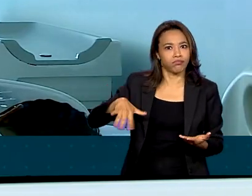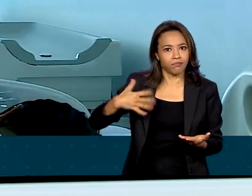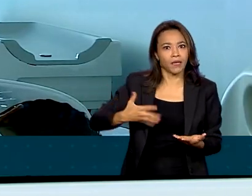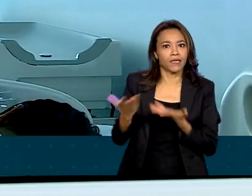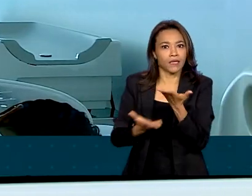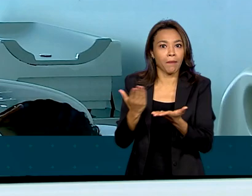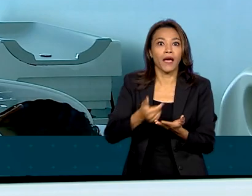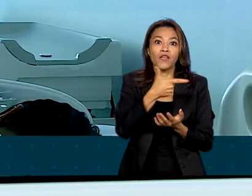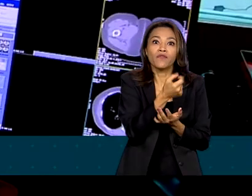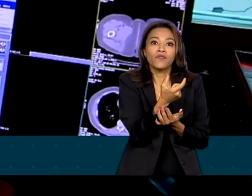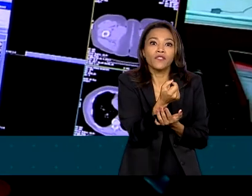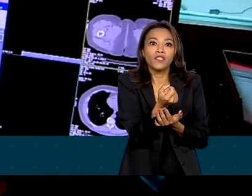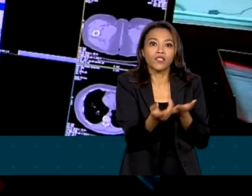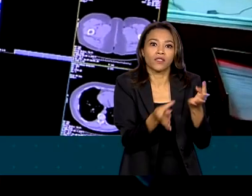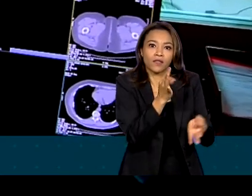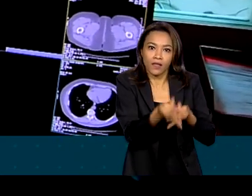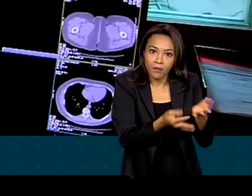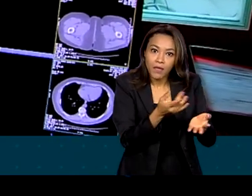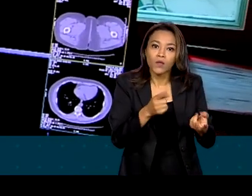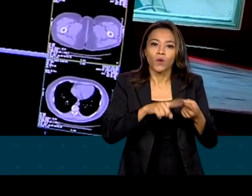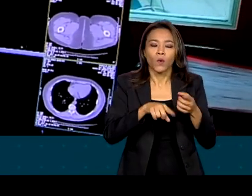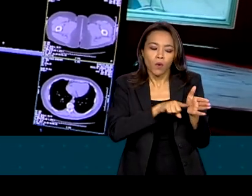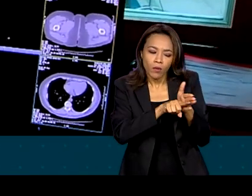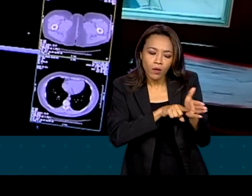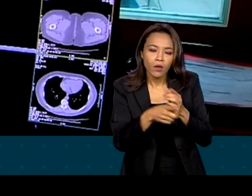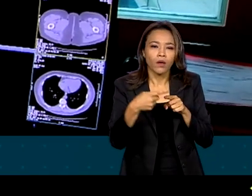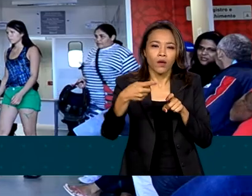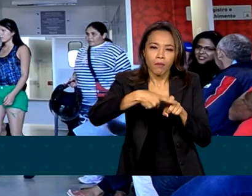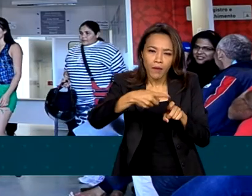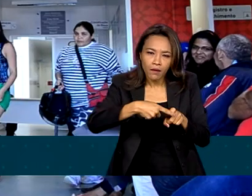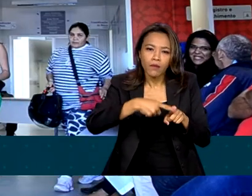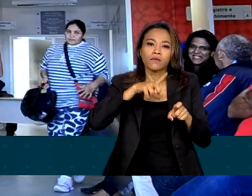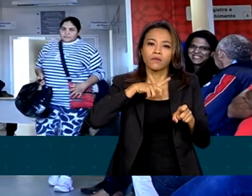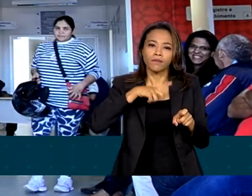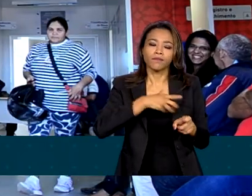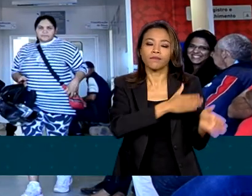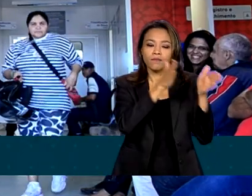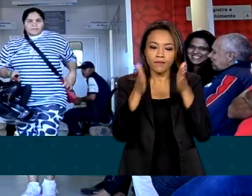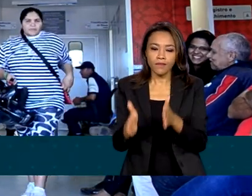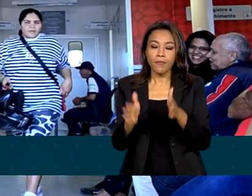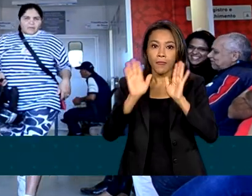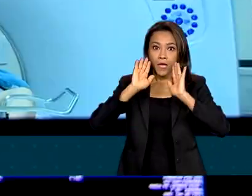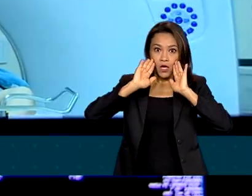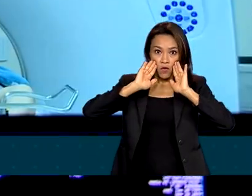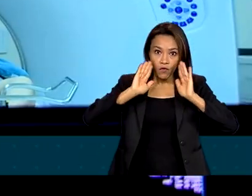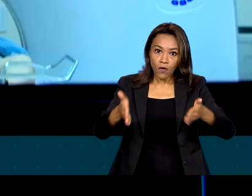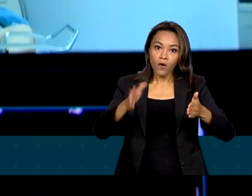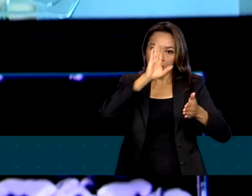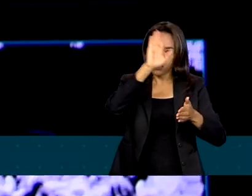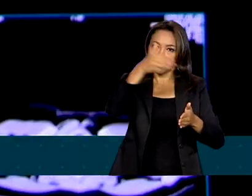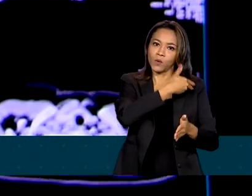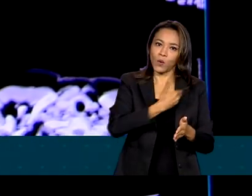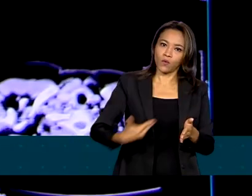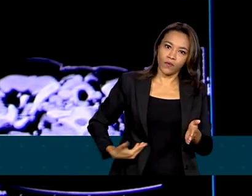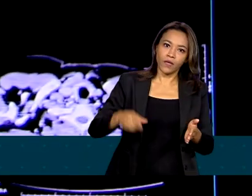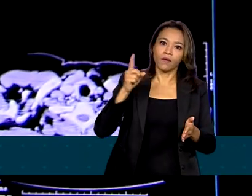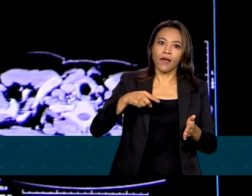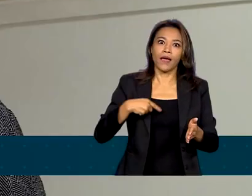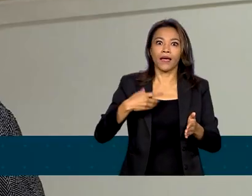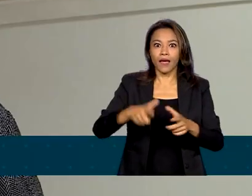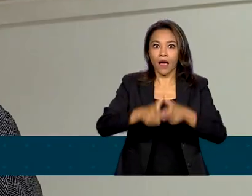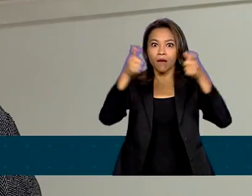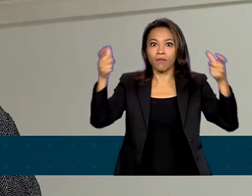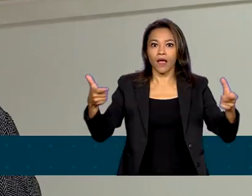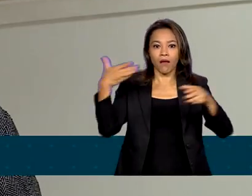20 procedimentos entre consultas e exames. E a prioridade do atual governo é ampliar o acesso.